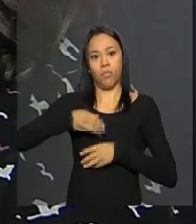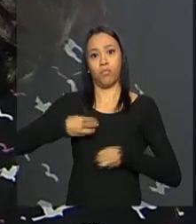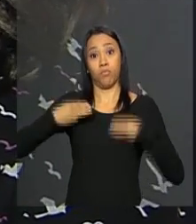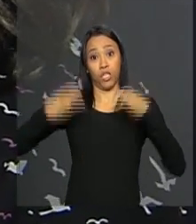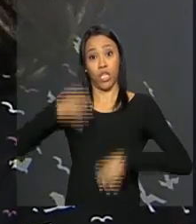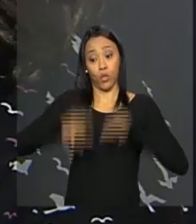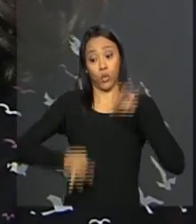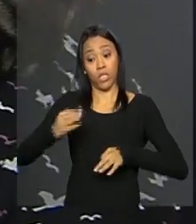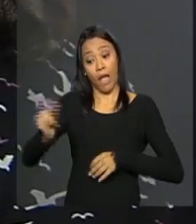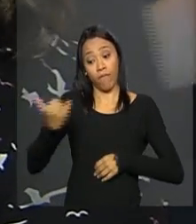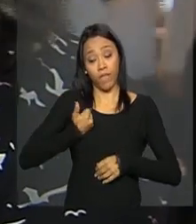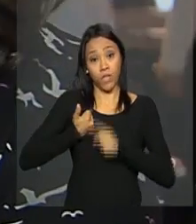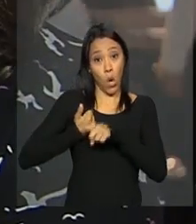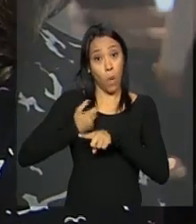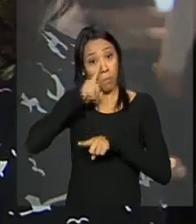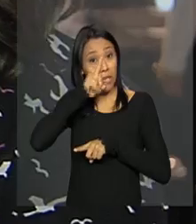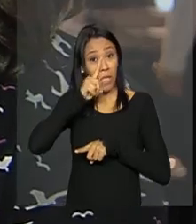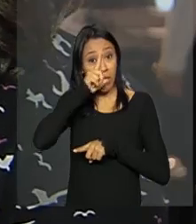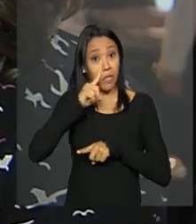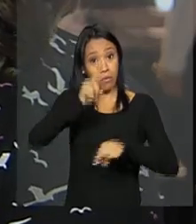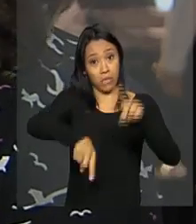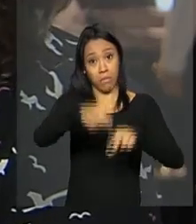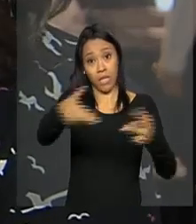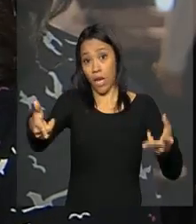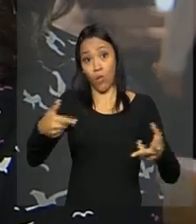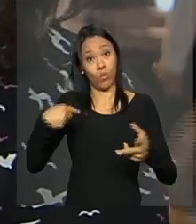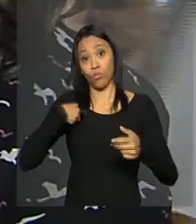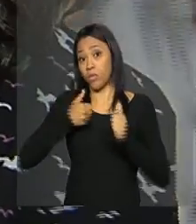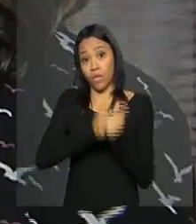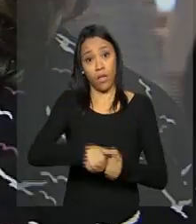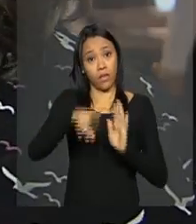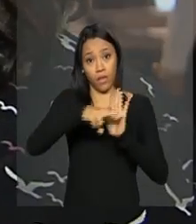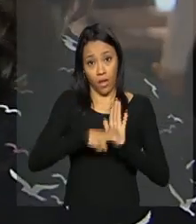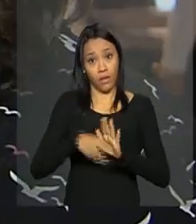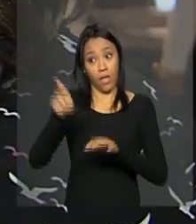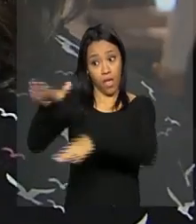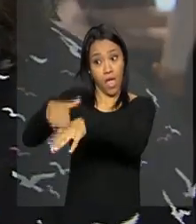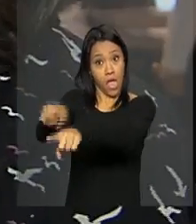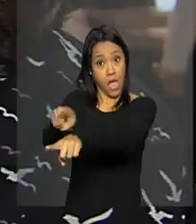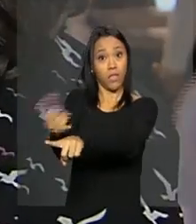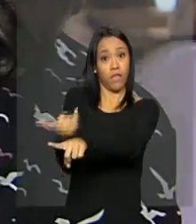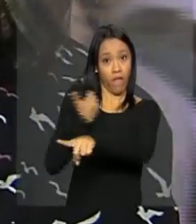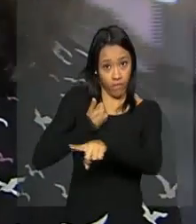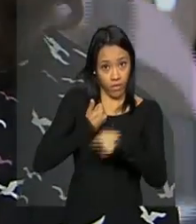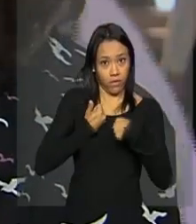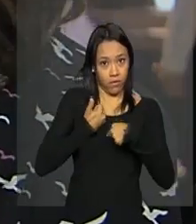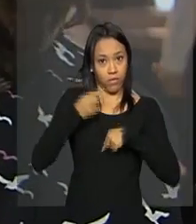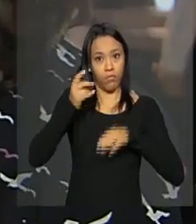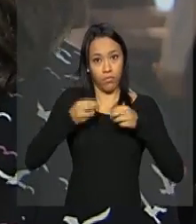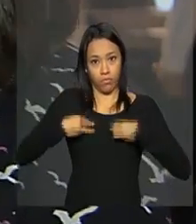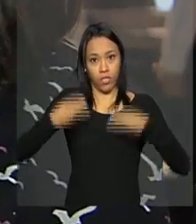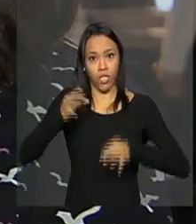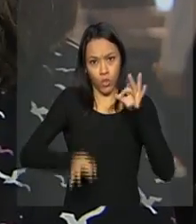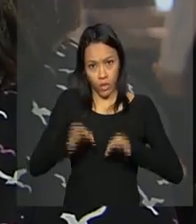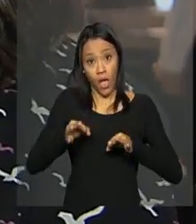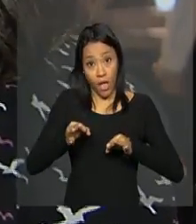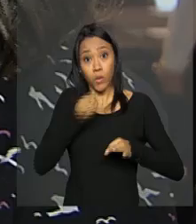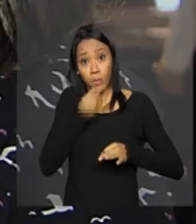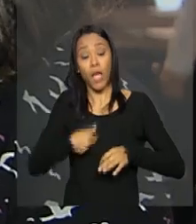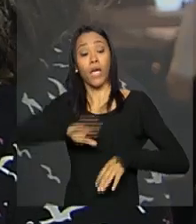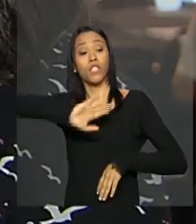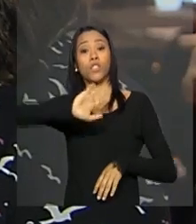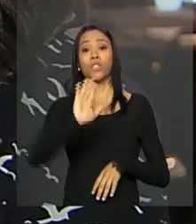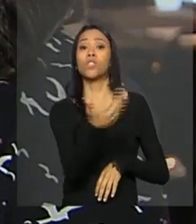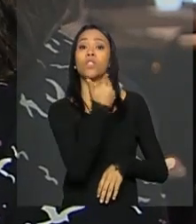produto é inseguro, ele não está adequado com as normas. E aí, o que podemos fazer? Determinar a retirada desse produto do mercado,